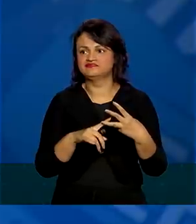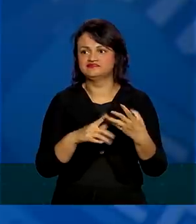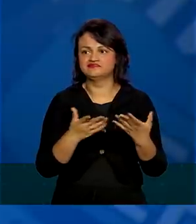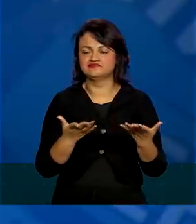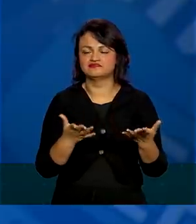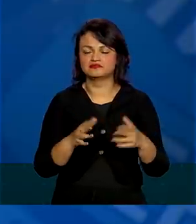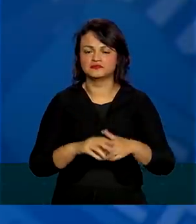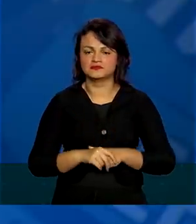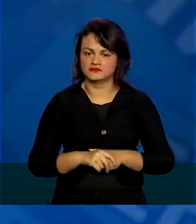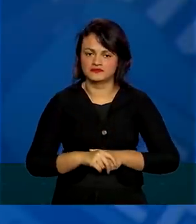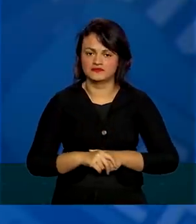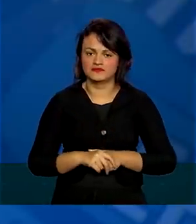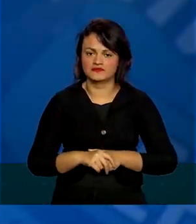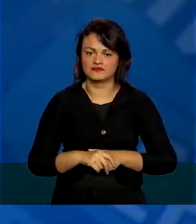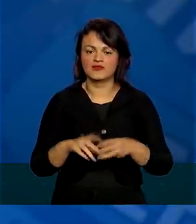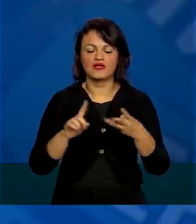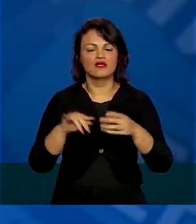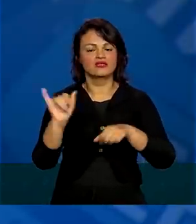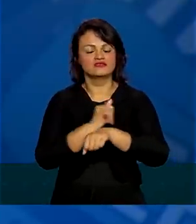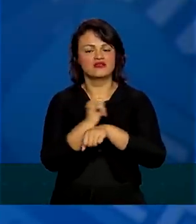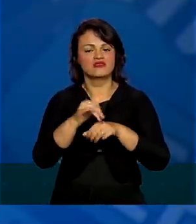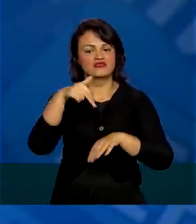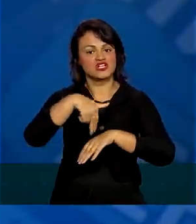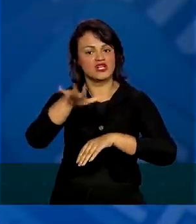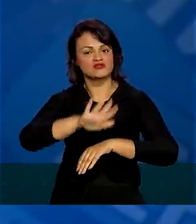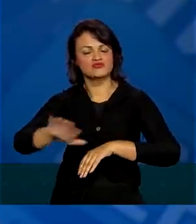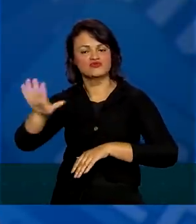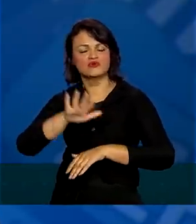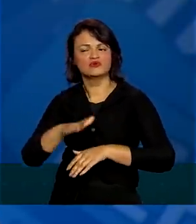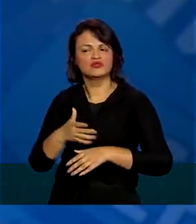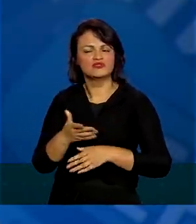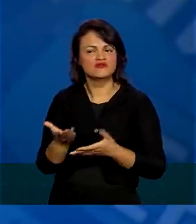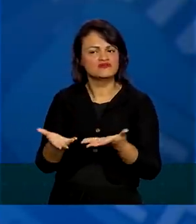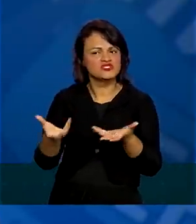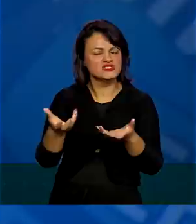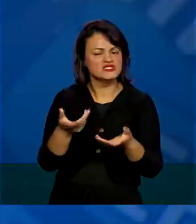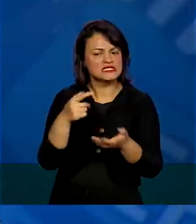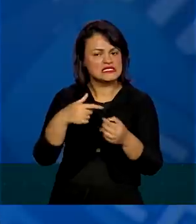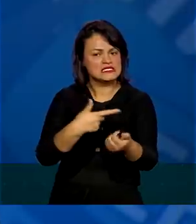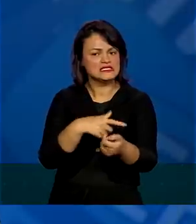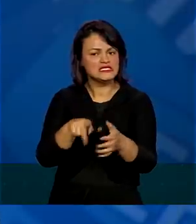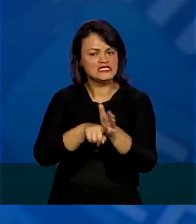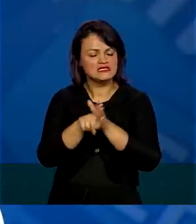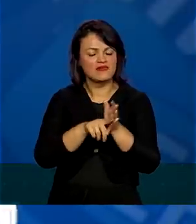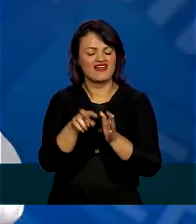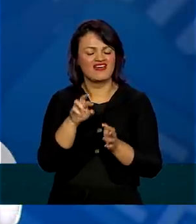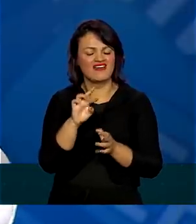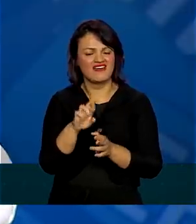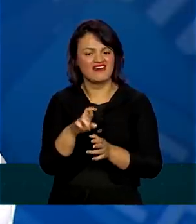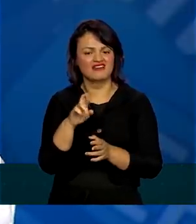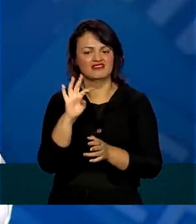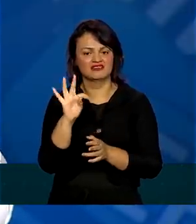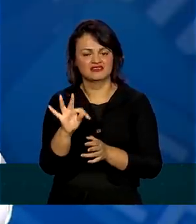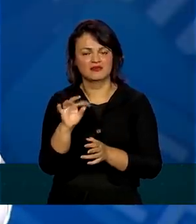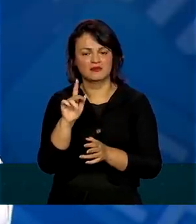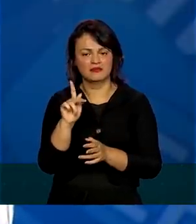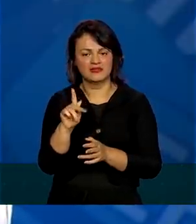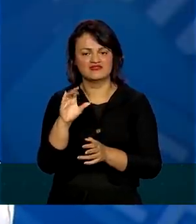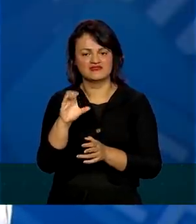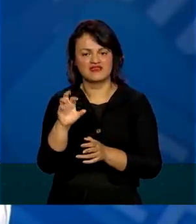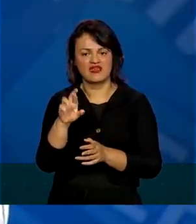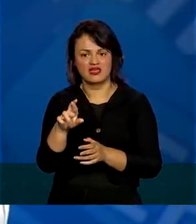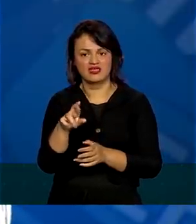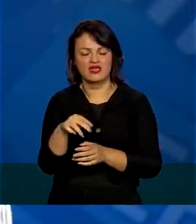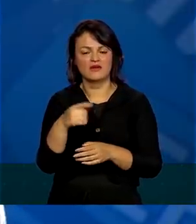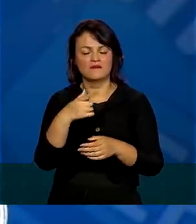estratégia nacional de coletar esse exame. O RT-PCR é aquele que coloca o